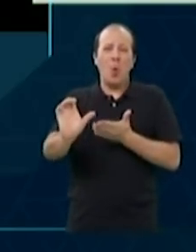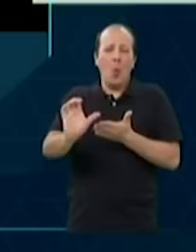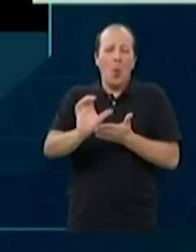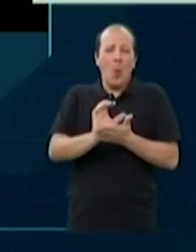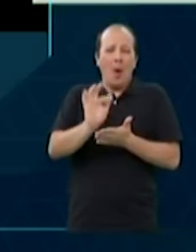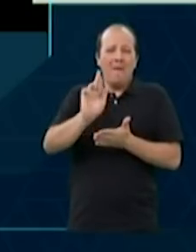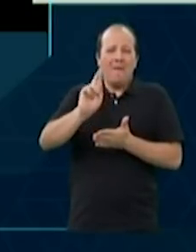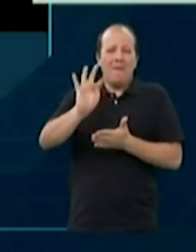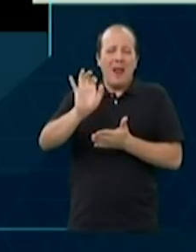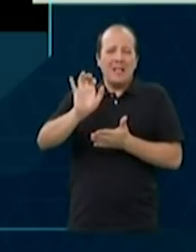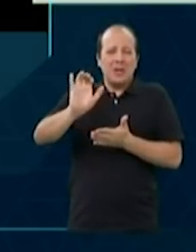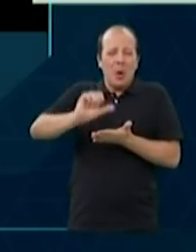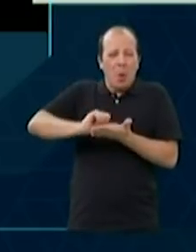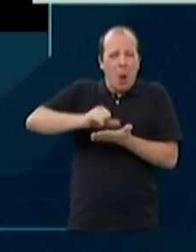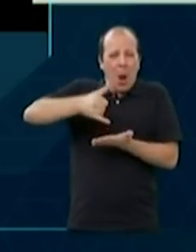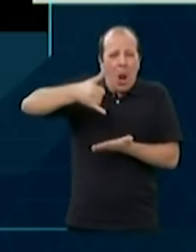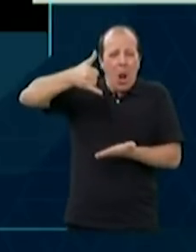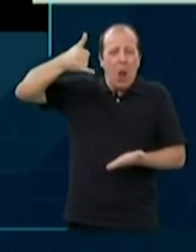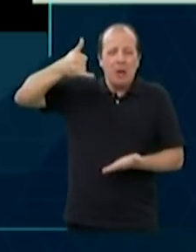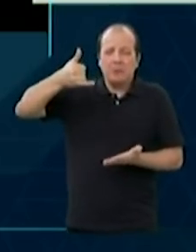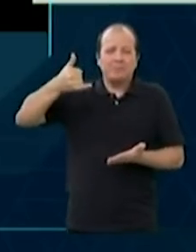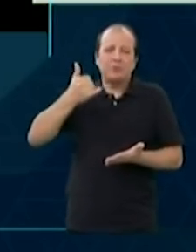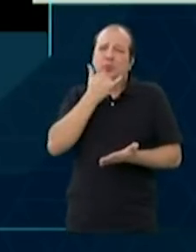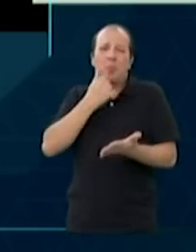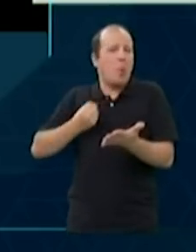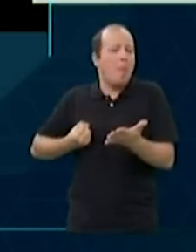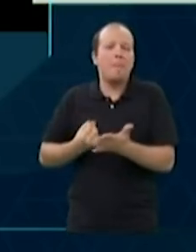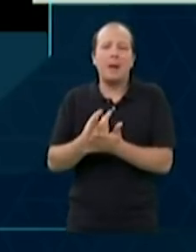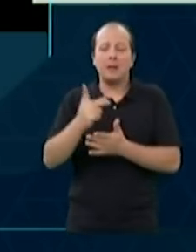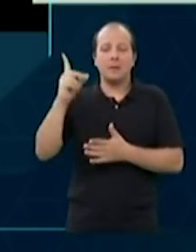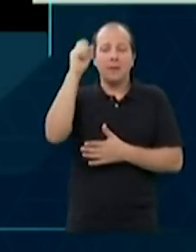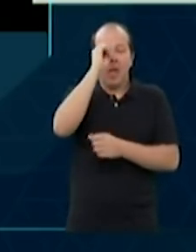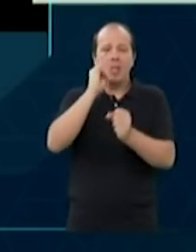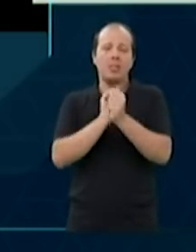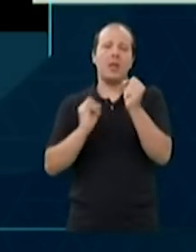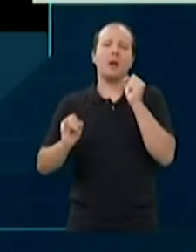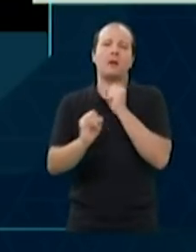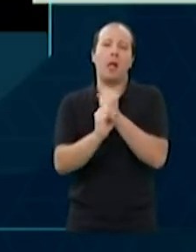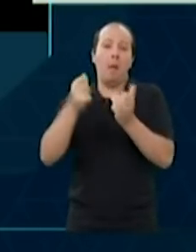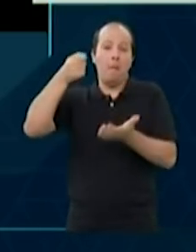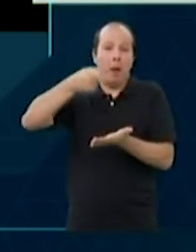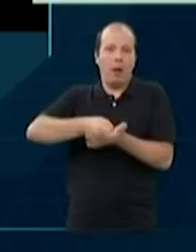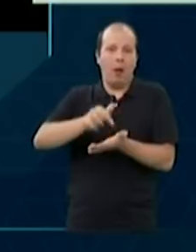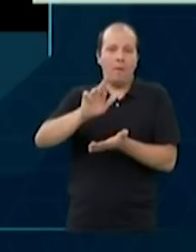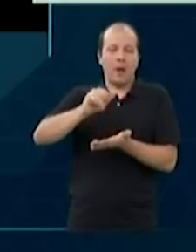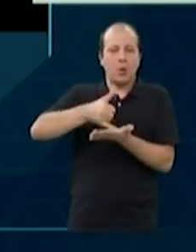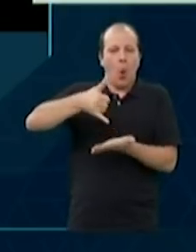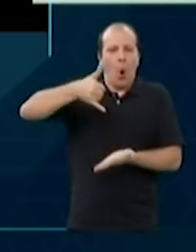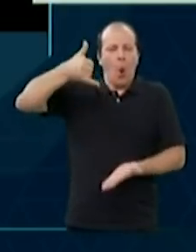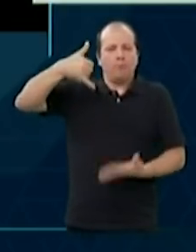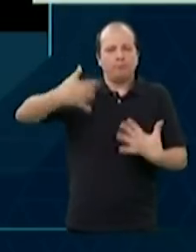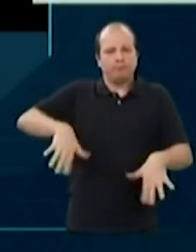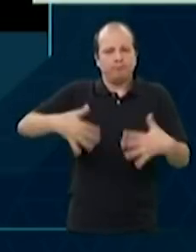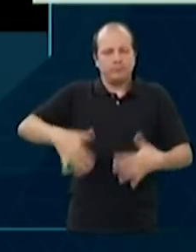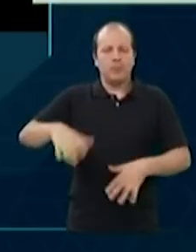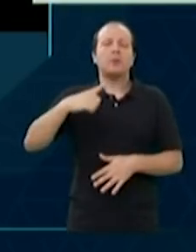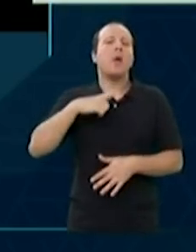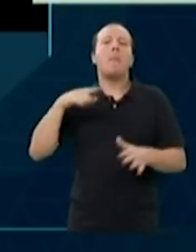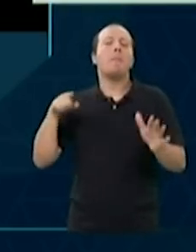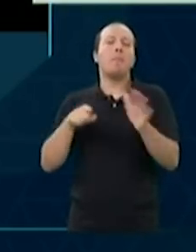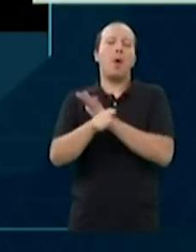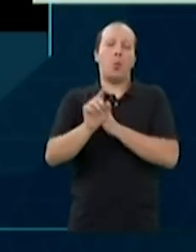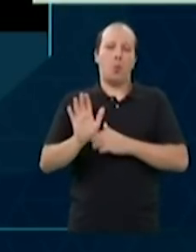exorbitantemente e fica inviável comprar produtos na internet e pagar um frete muito abusivo. Gostaria de perguntar aos